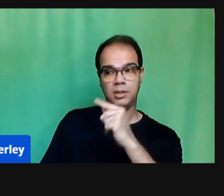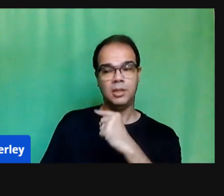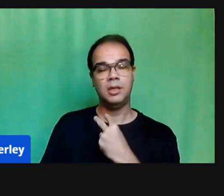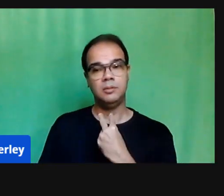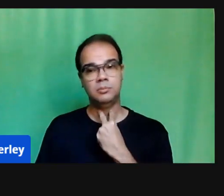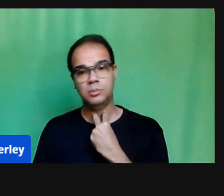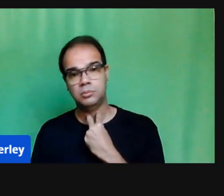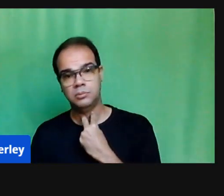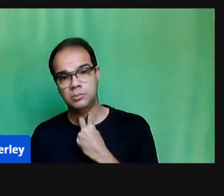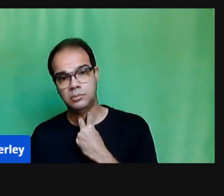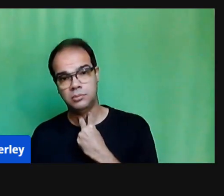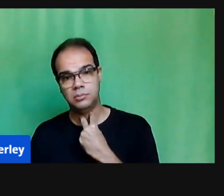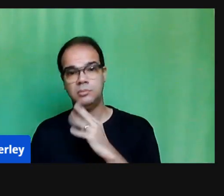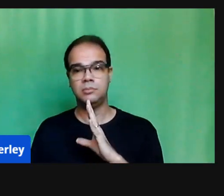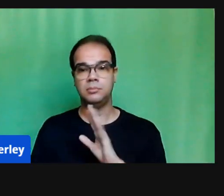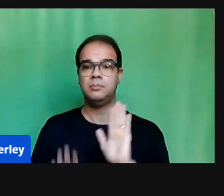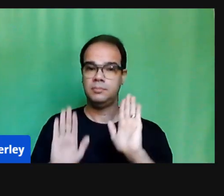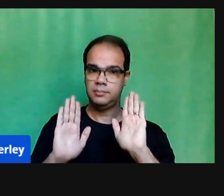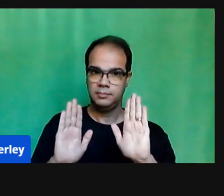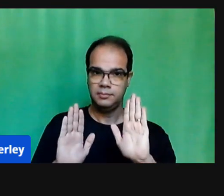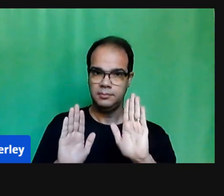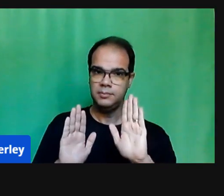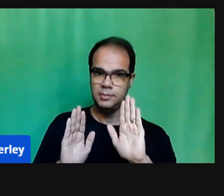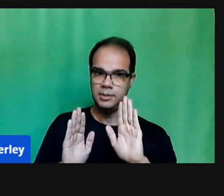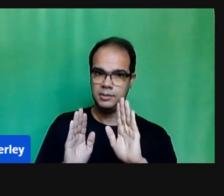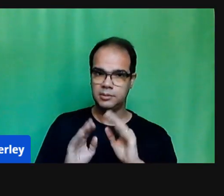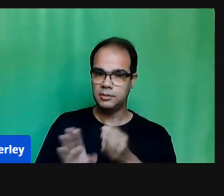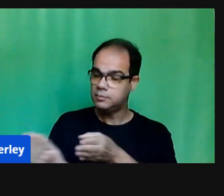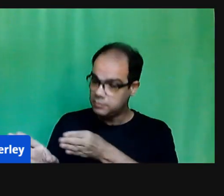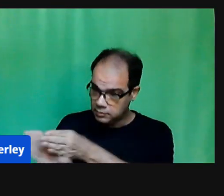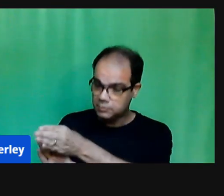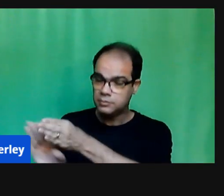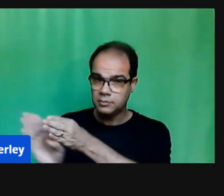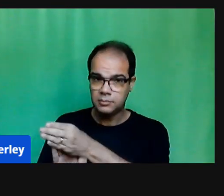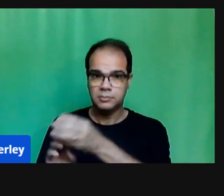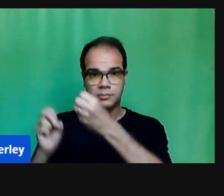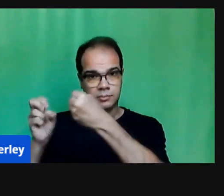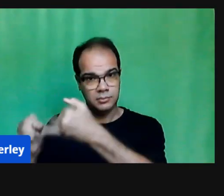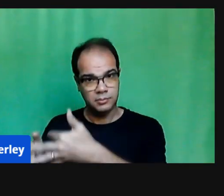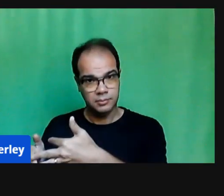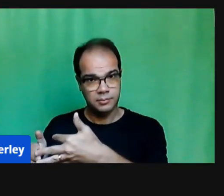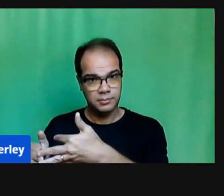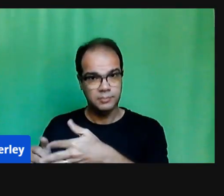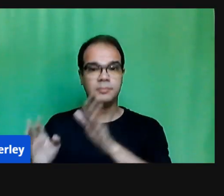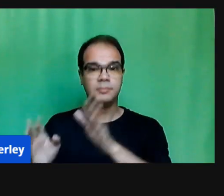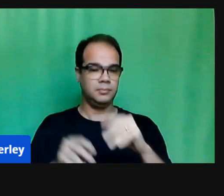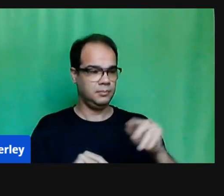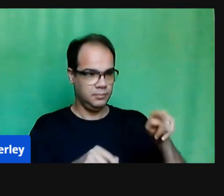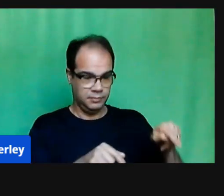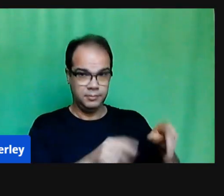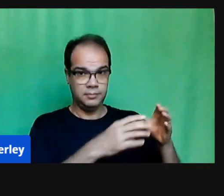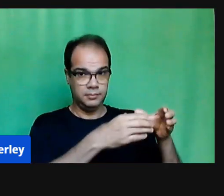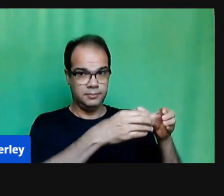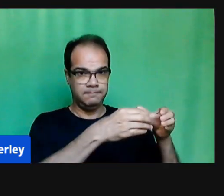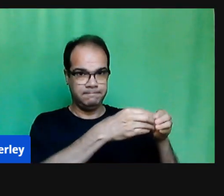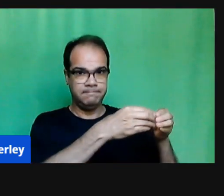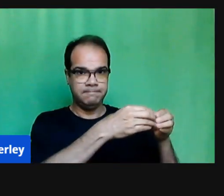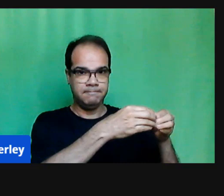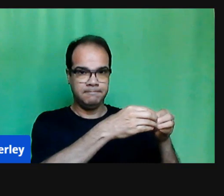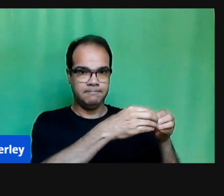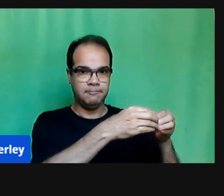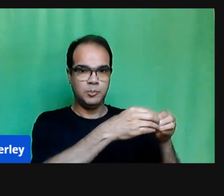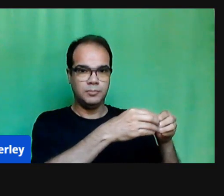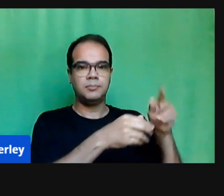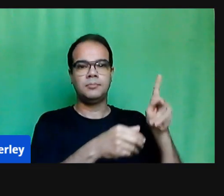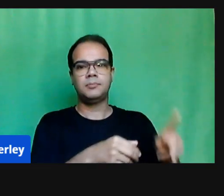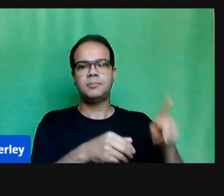Então, que pese que os nossos professores estejam disponíveis e ministram nos grupos, seguindo o